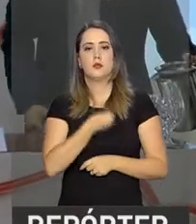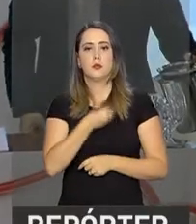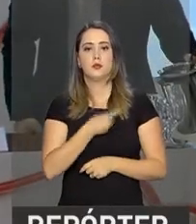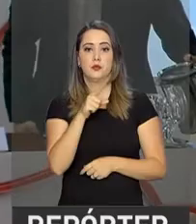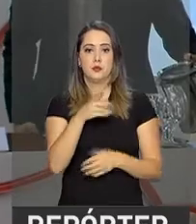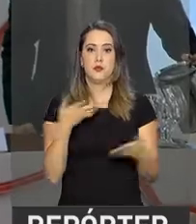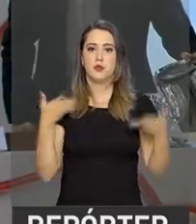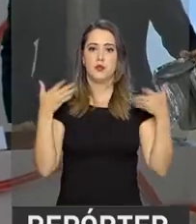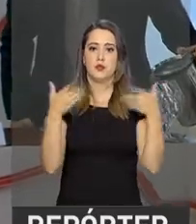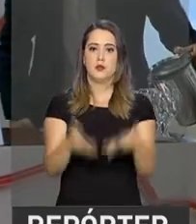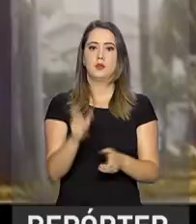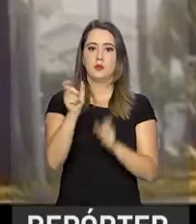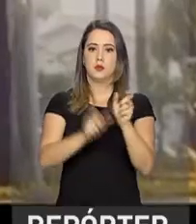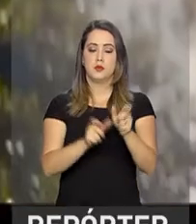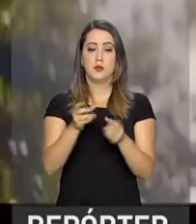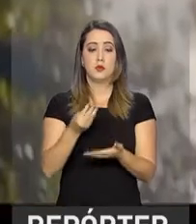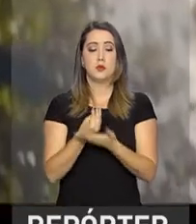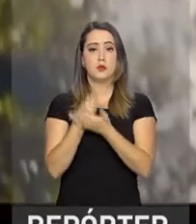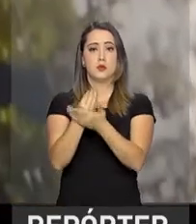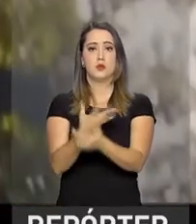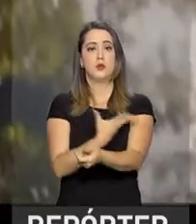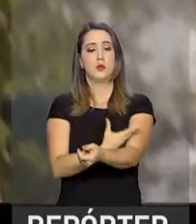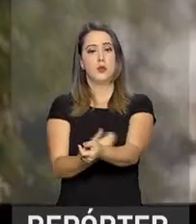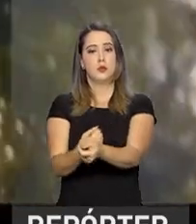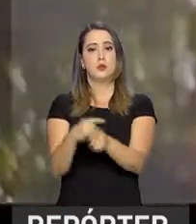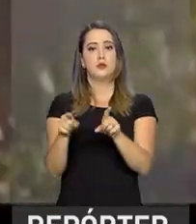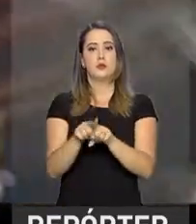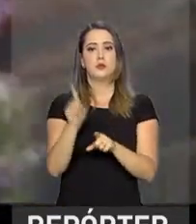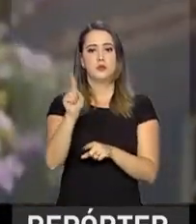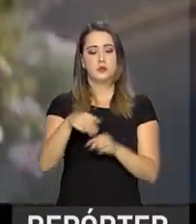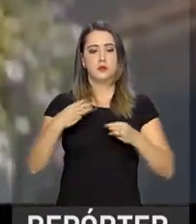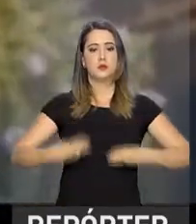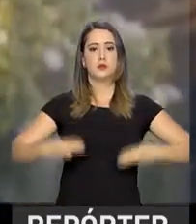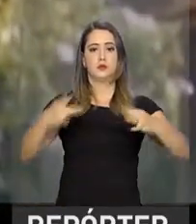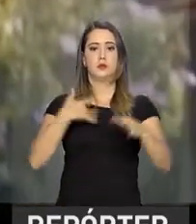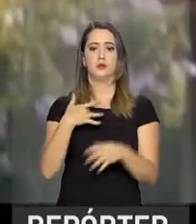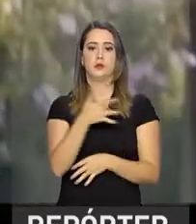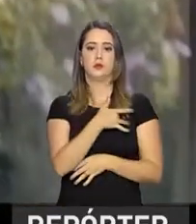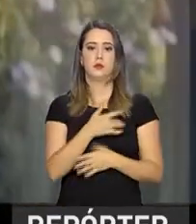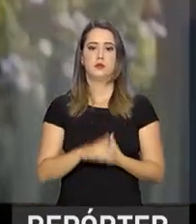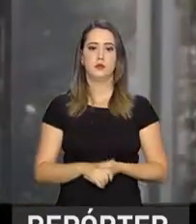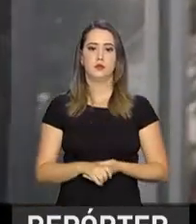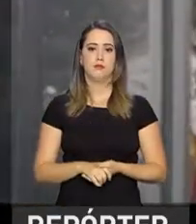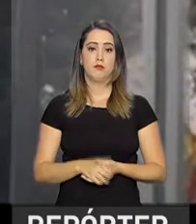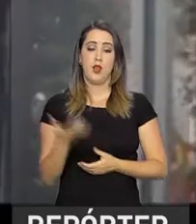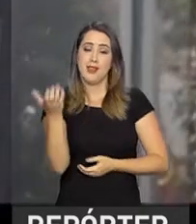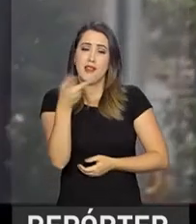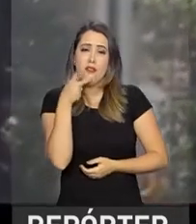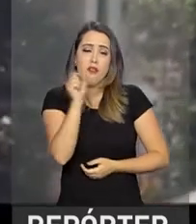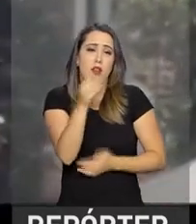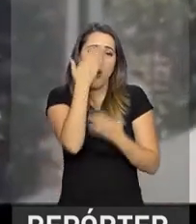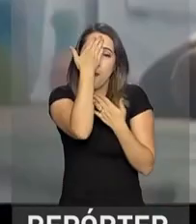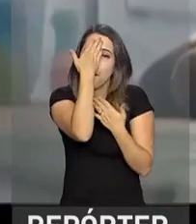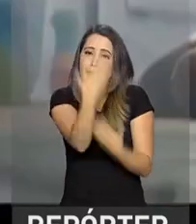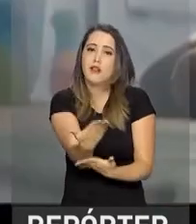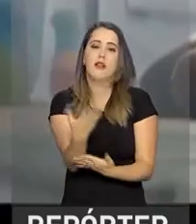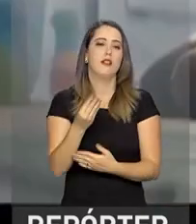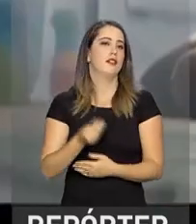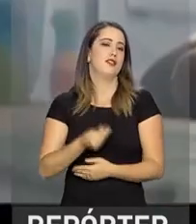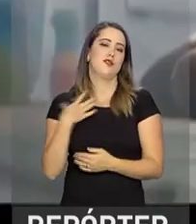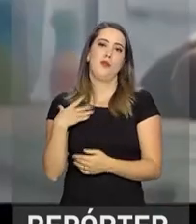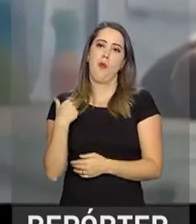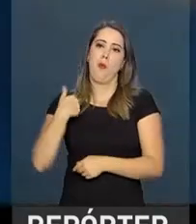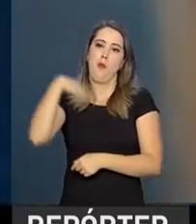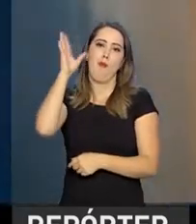nacional de doação de sangue, lançada pelo Ministério da Saúde. Eu só queria dizer obrigado. Obrigado por me dar mais tempo com a minha